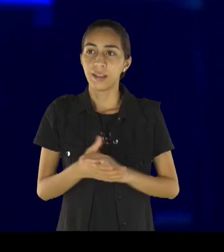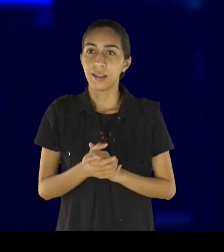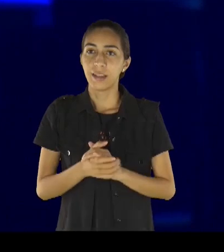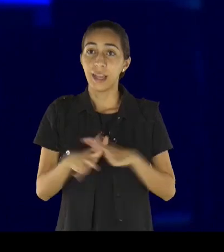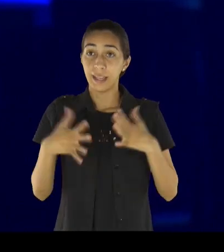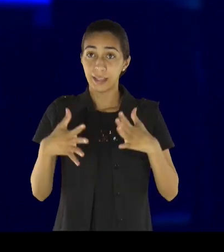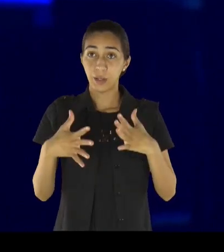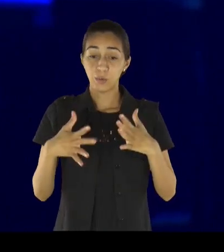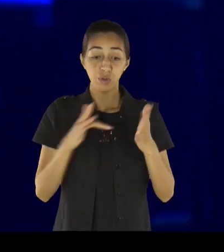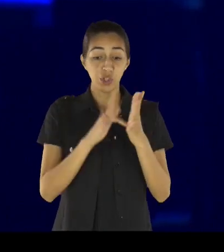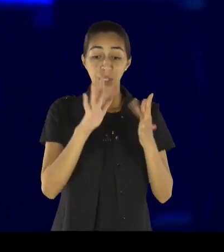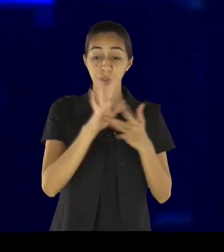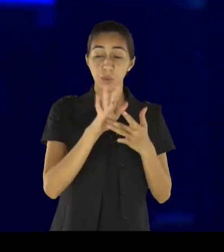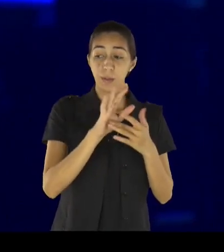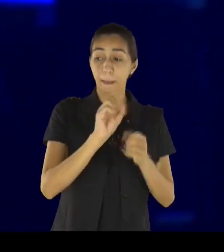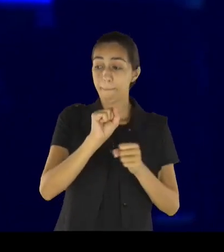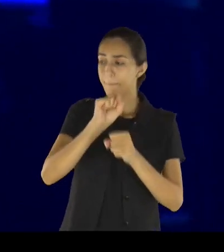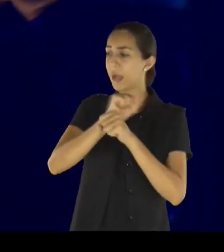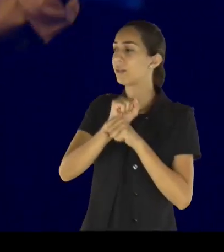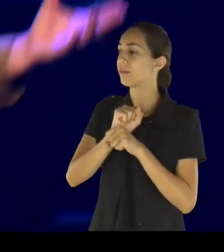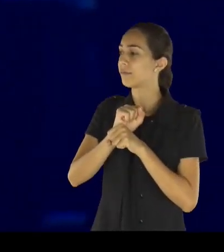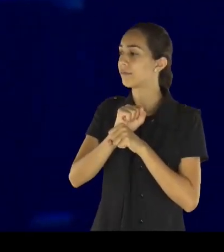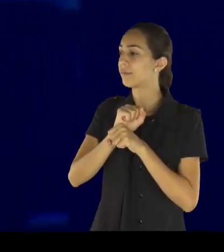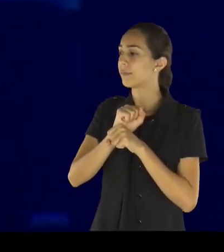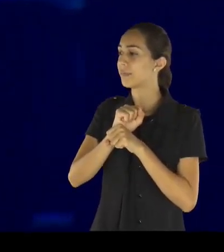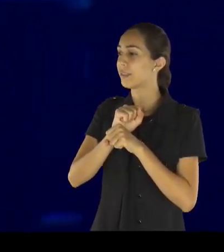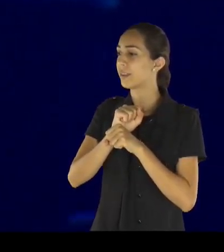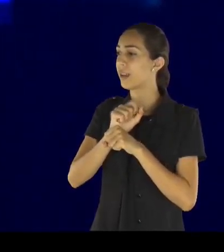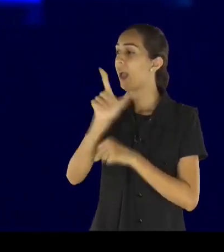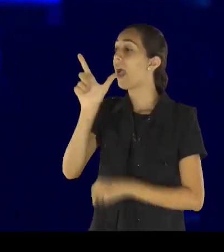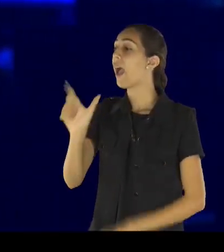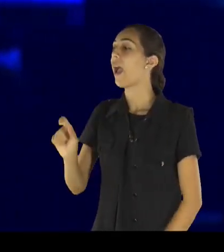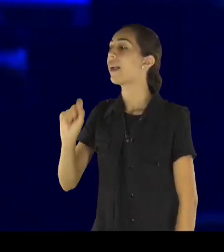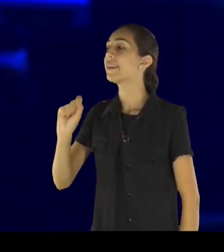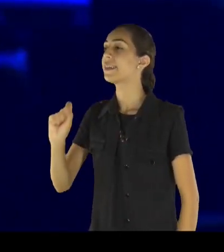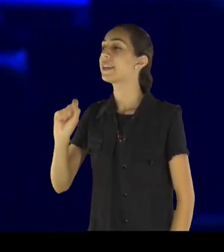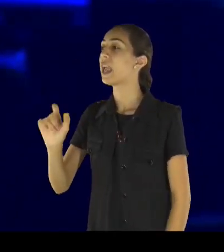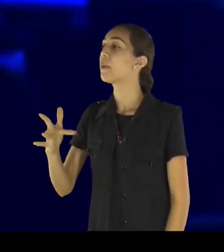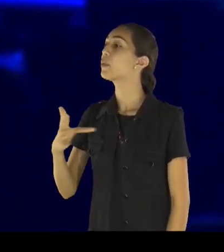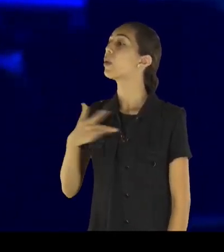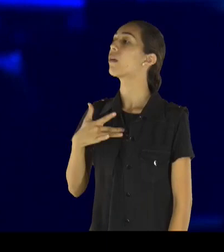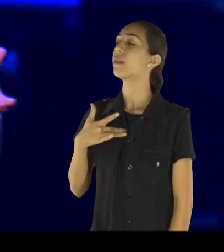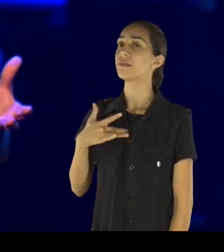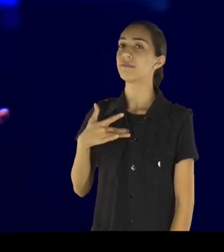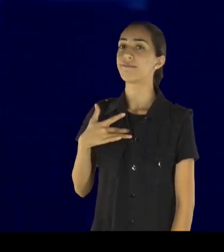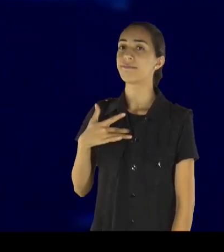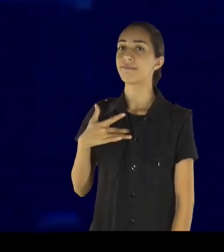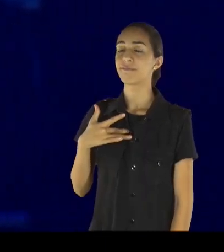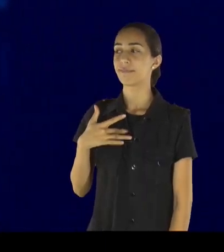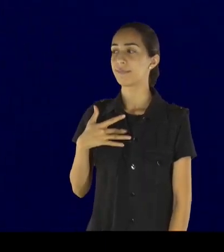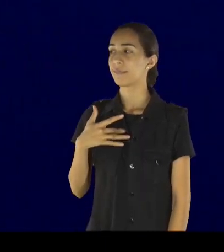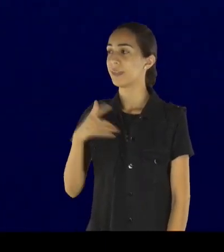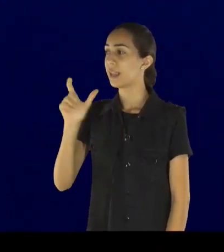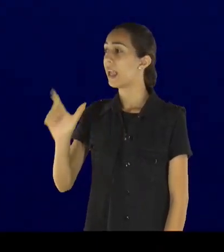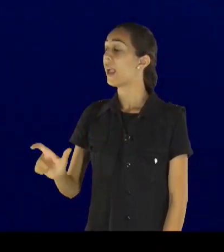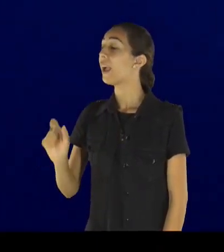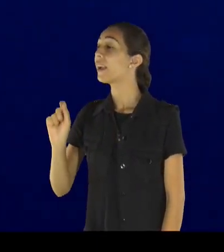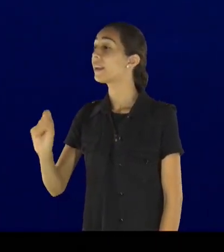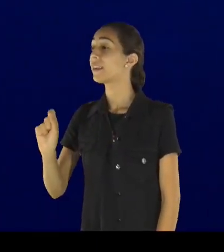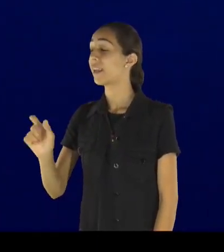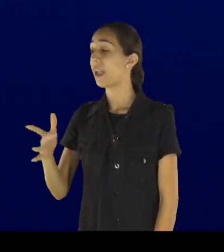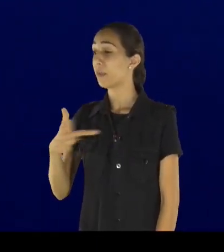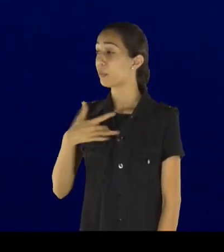tocando no Senhor, só quer que a gente faça uma blitz, para saber quem tocou em mim, o Senhor, não, alguém me tocou, porque de mim, a virtude,